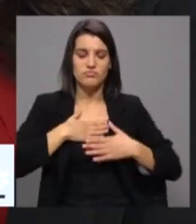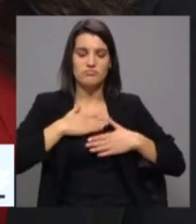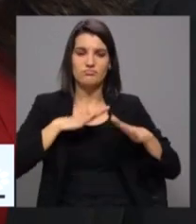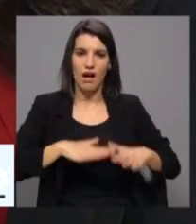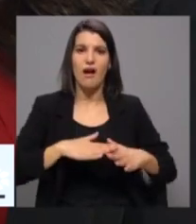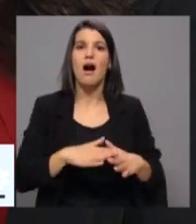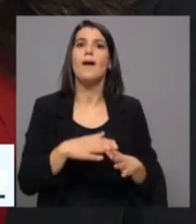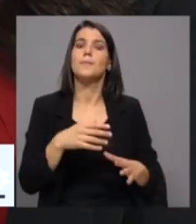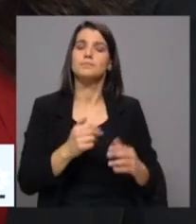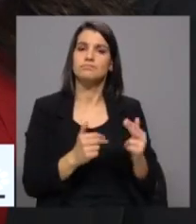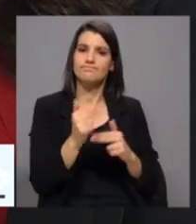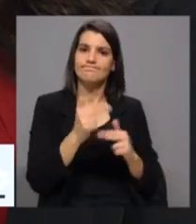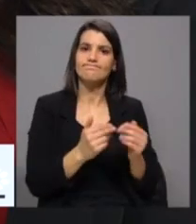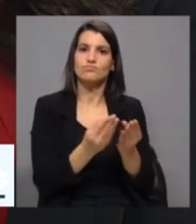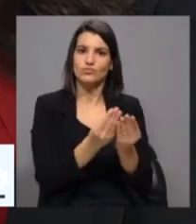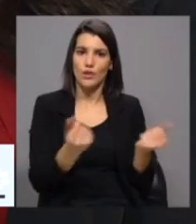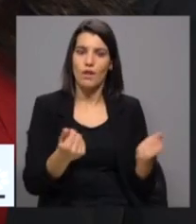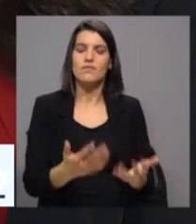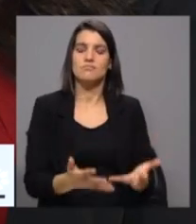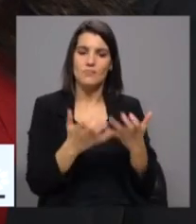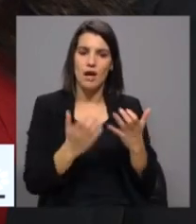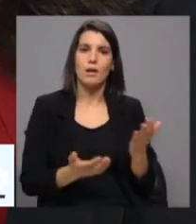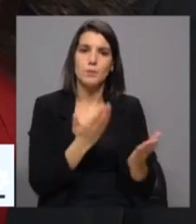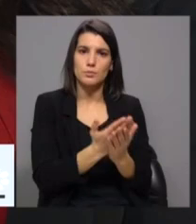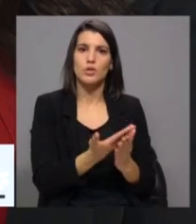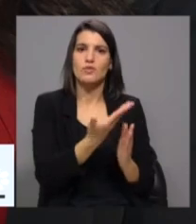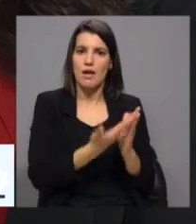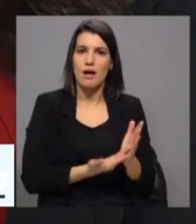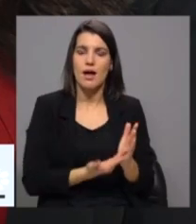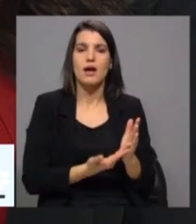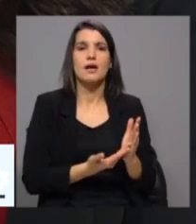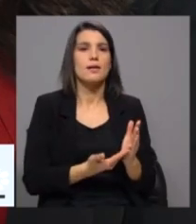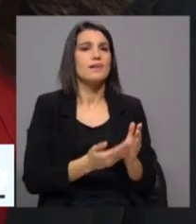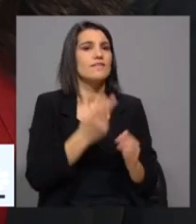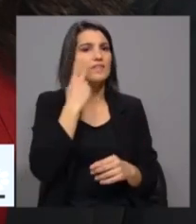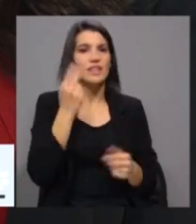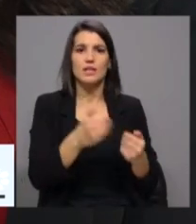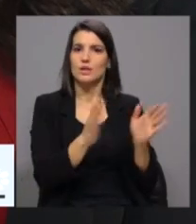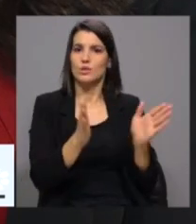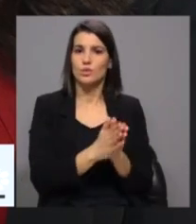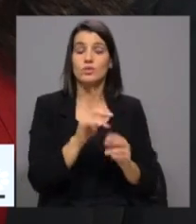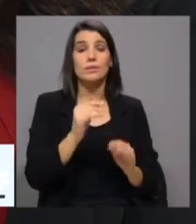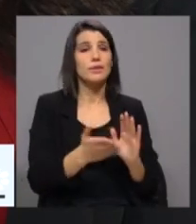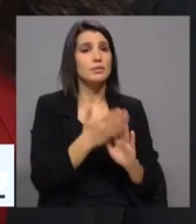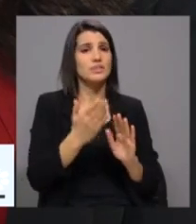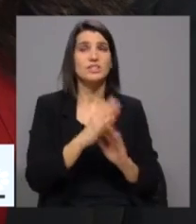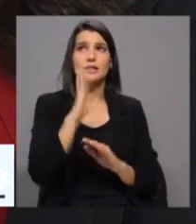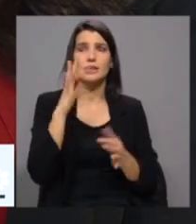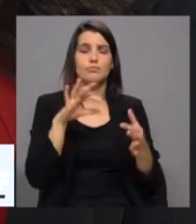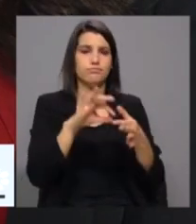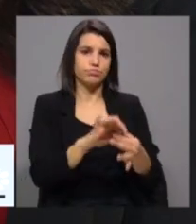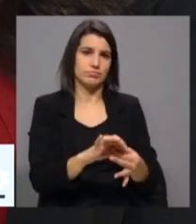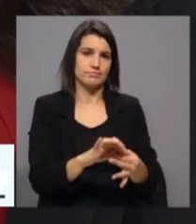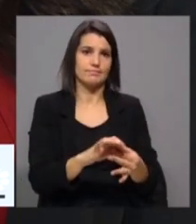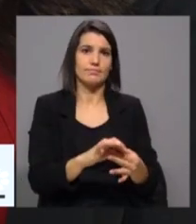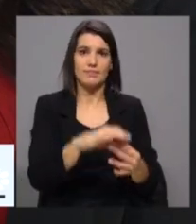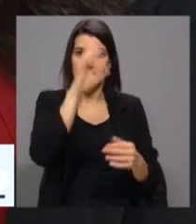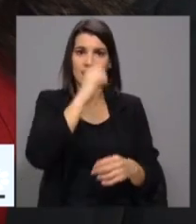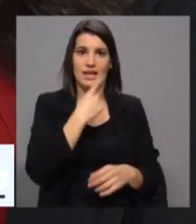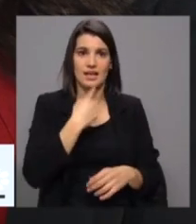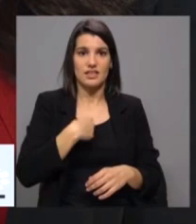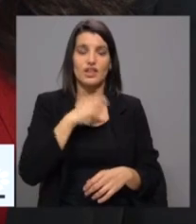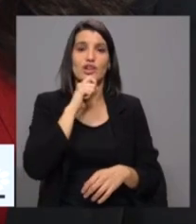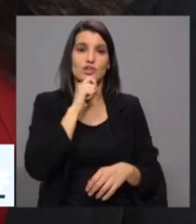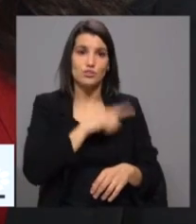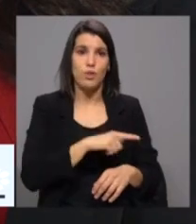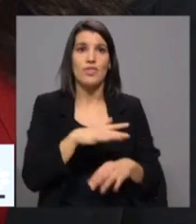soluções, e queremos, e temos proposta, para todas estas vidas e para a emergência climática. Mas ninguém nos diga que se pode